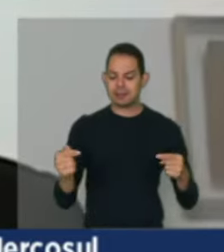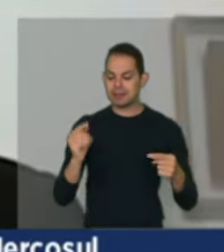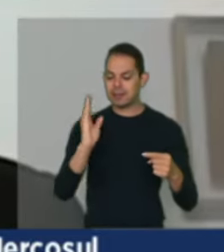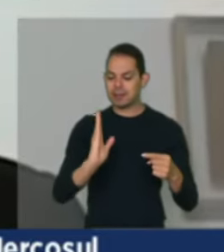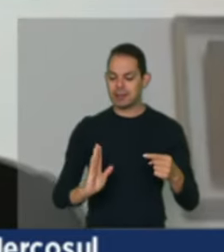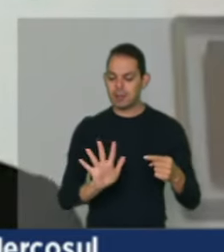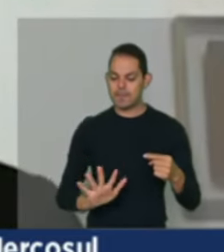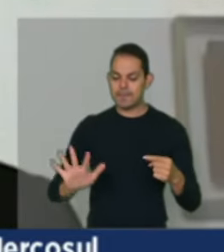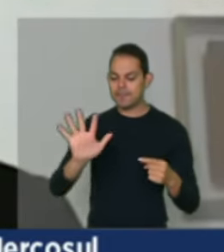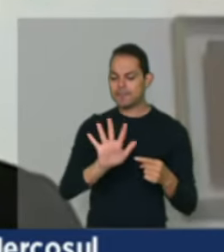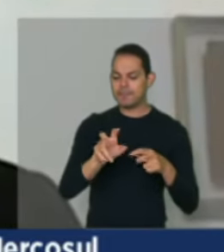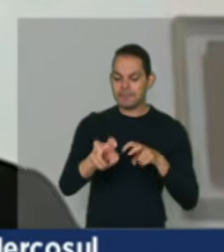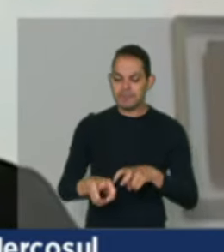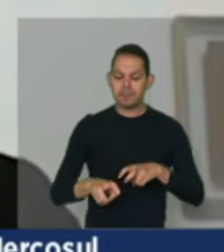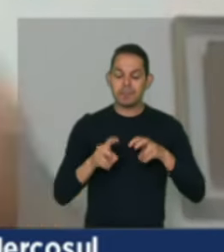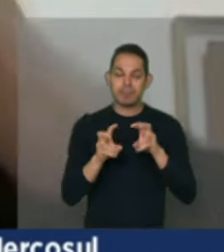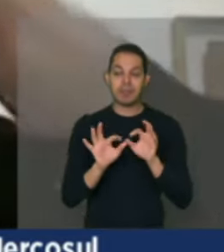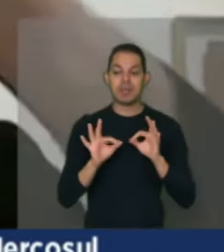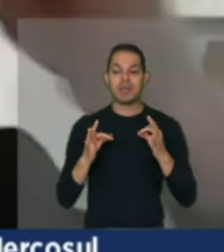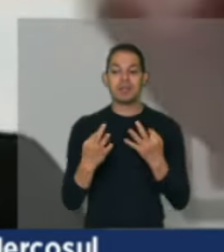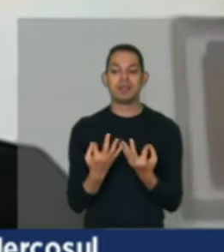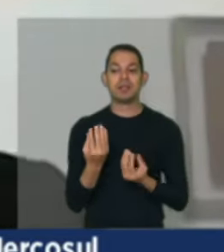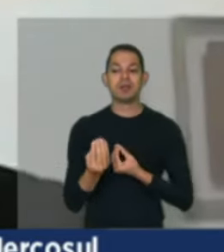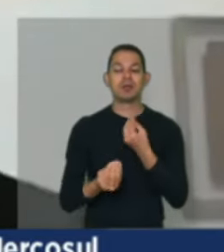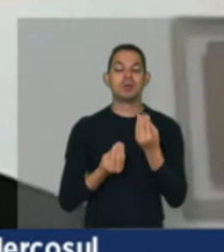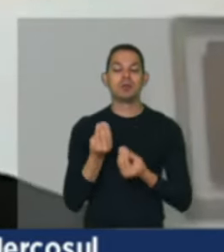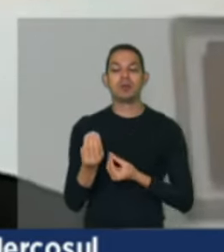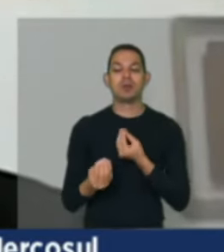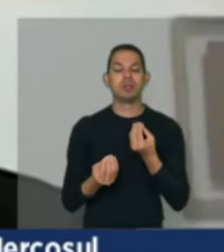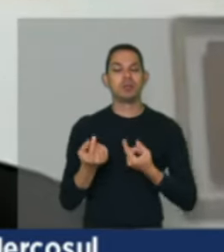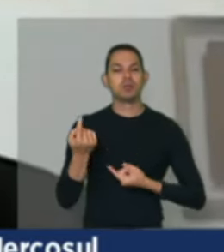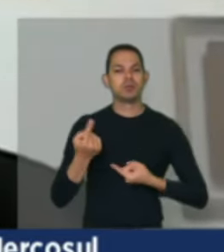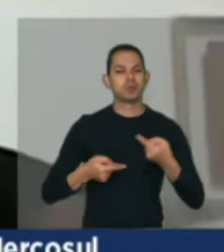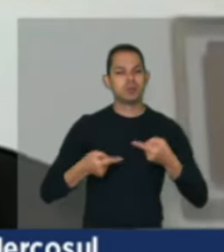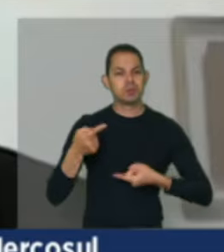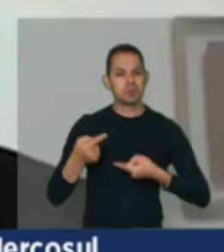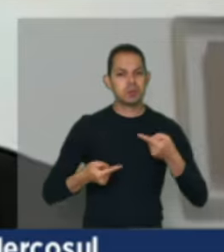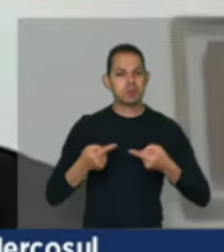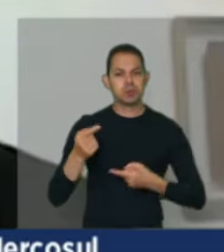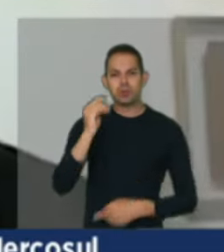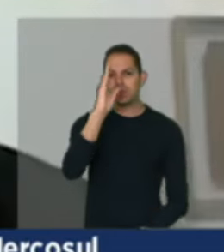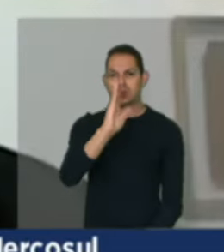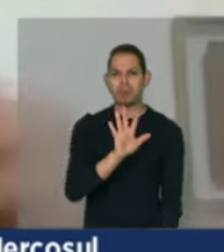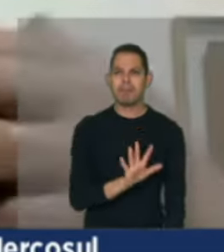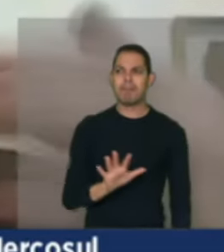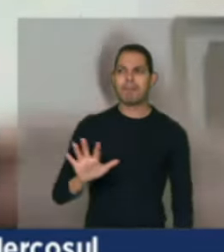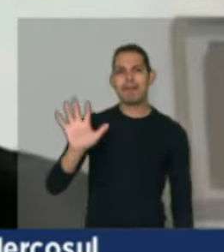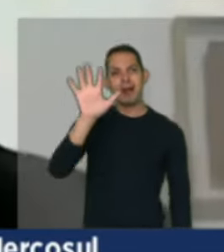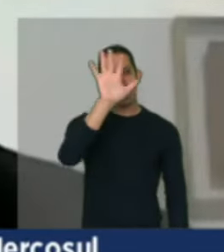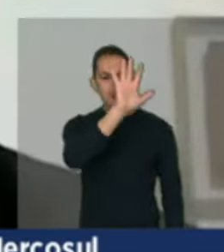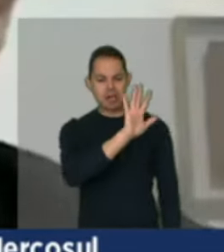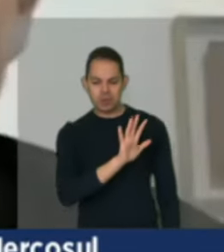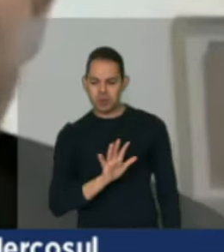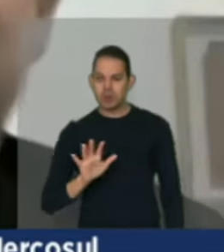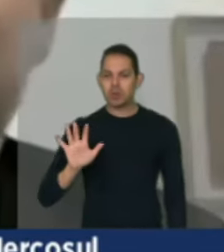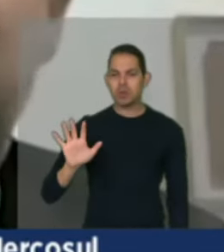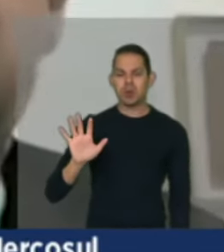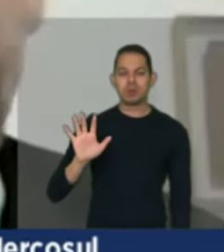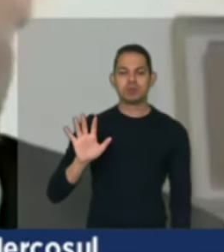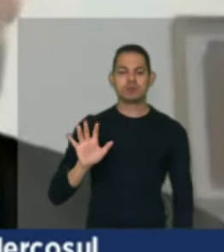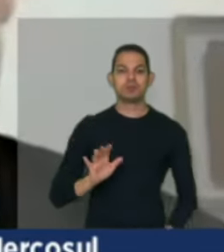Agricultura Familiar, fazermos um grande debate em todo o Brasil e estender essa